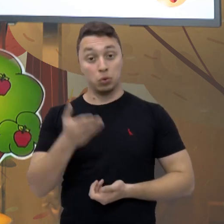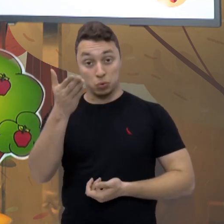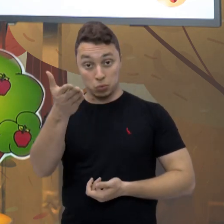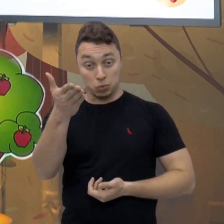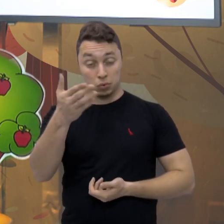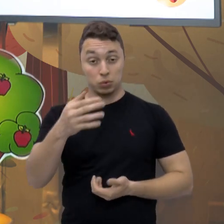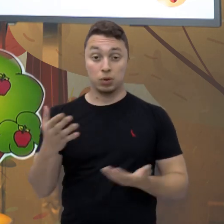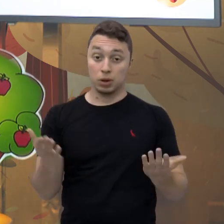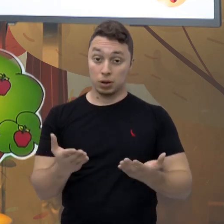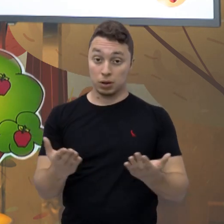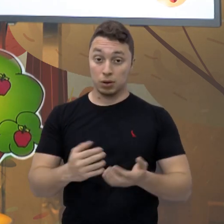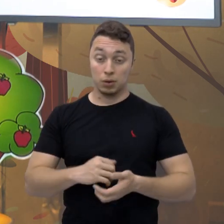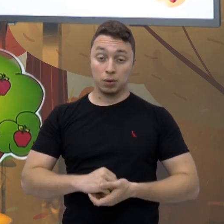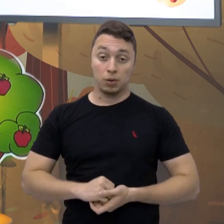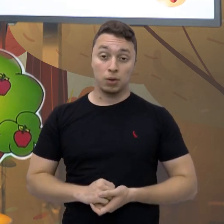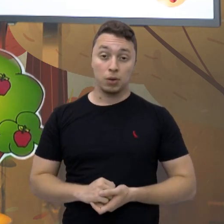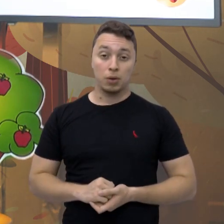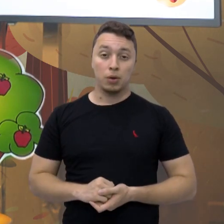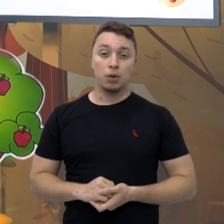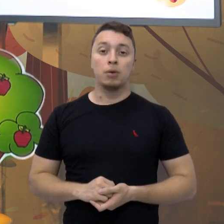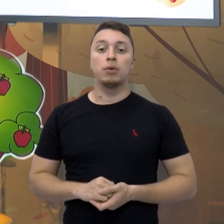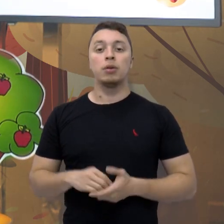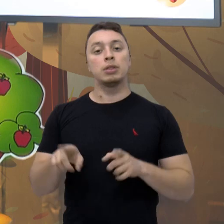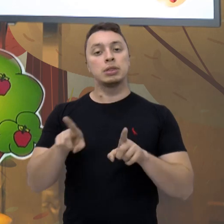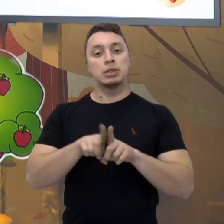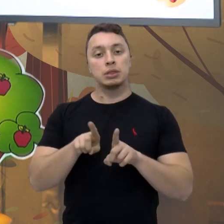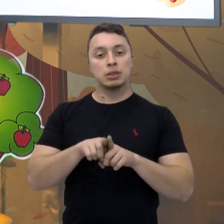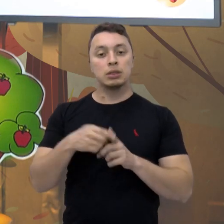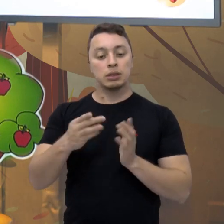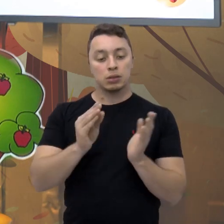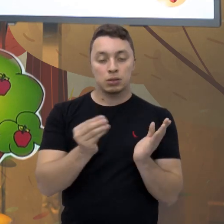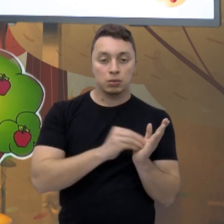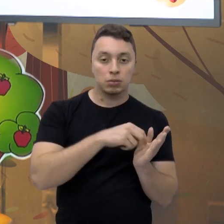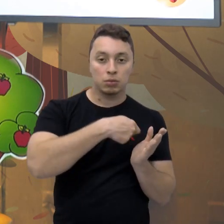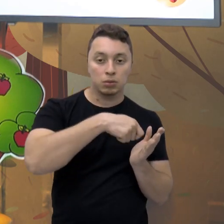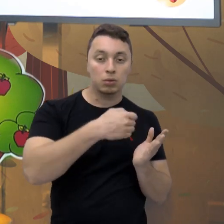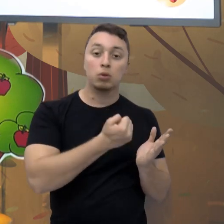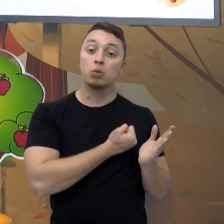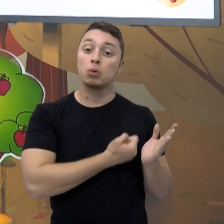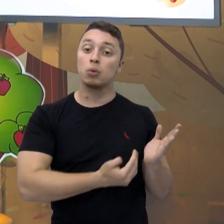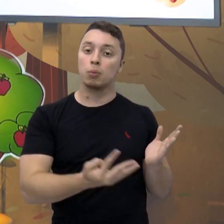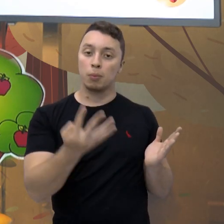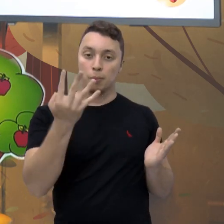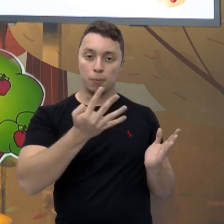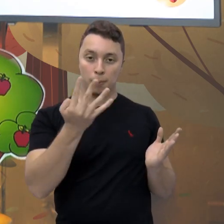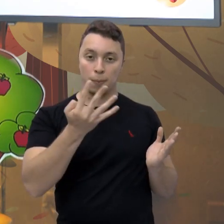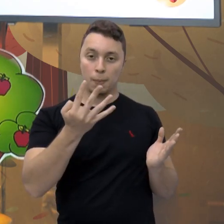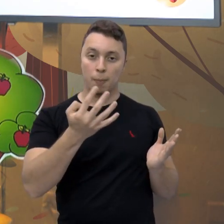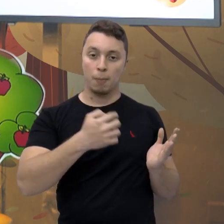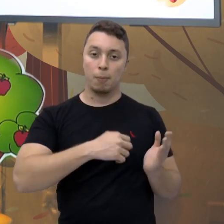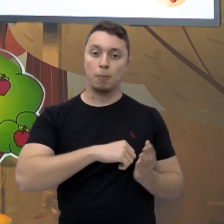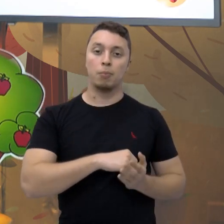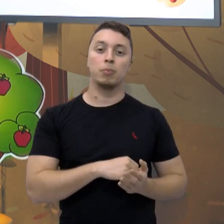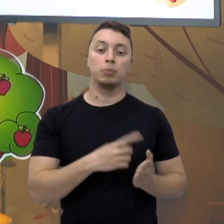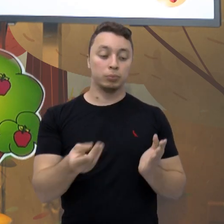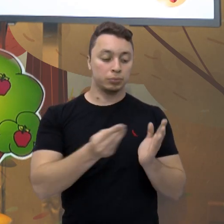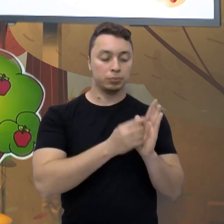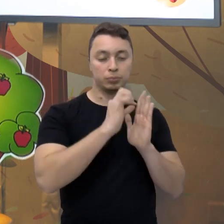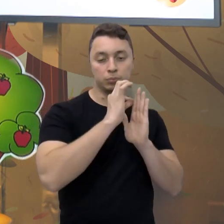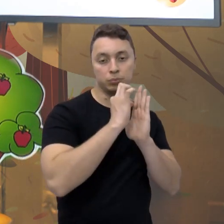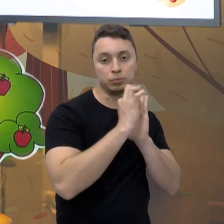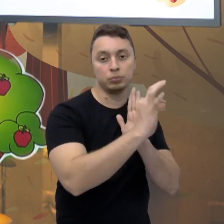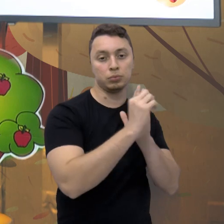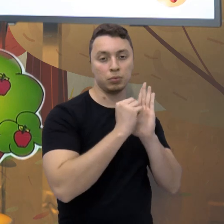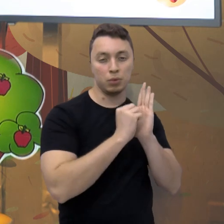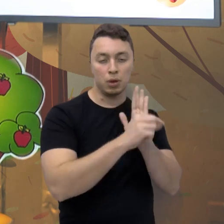aí vai fazer o seguinte. Você vai colocar aí também, no seu caderninho, a questão de número 4. Você vai colocar algumas linhas aí, porque você vai